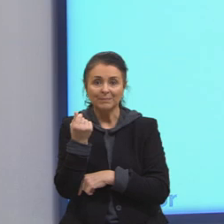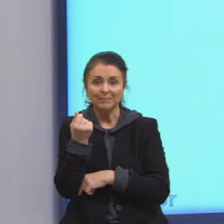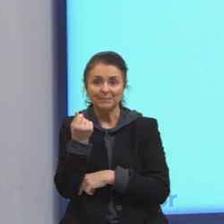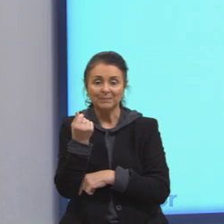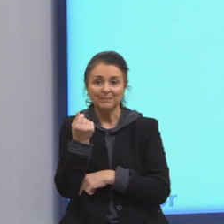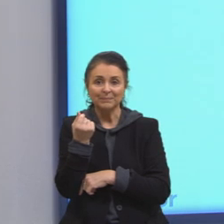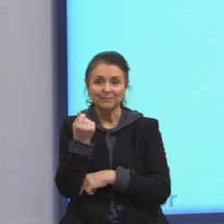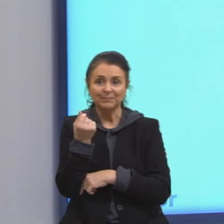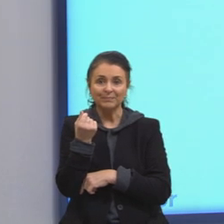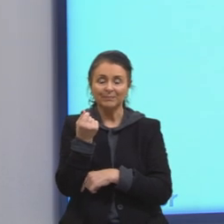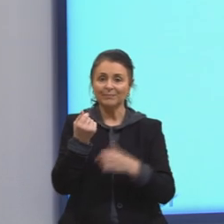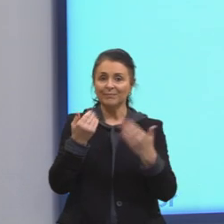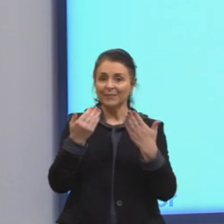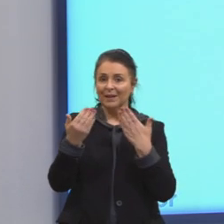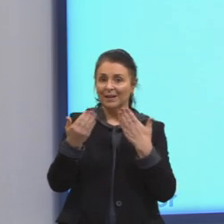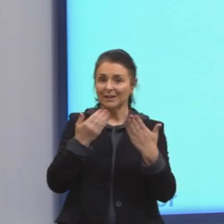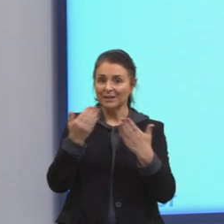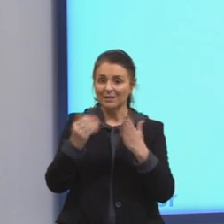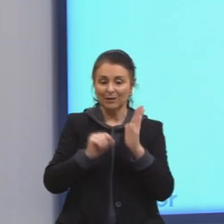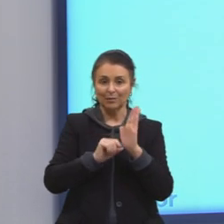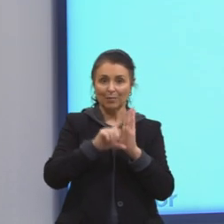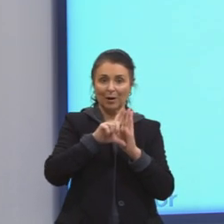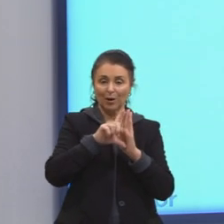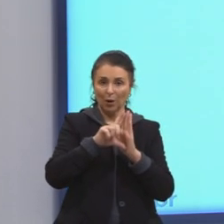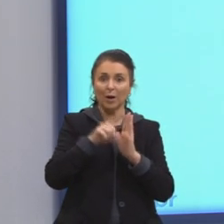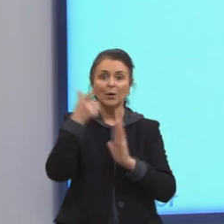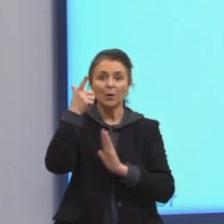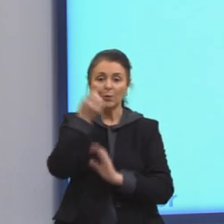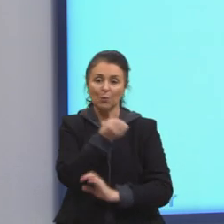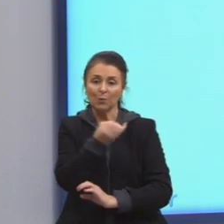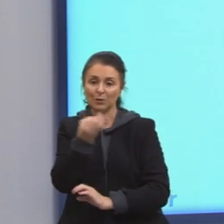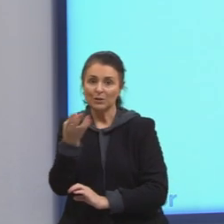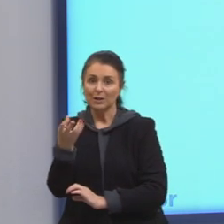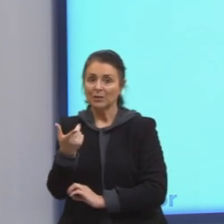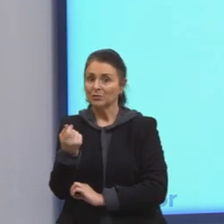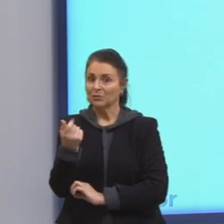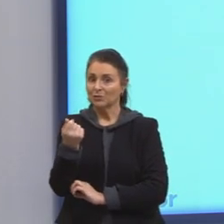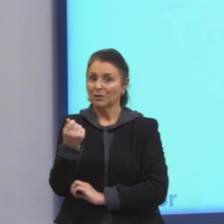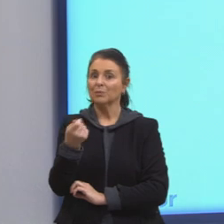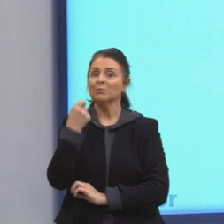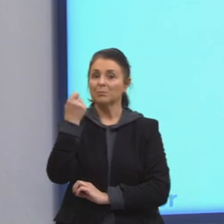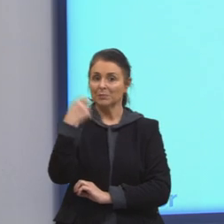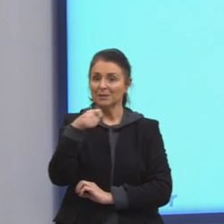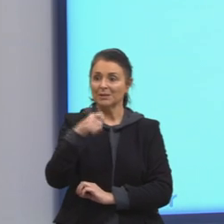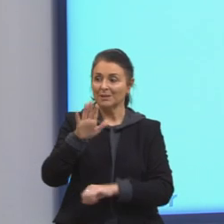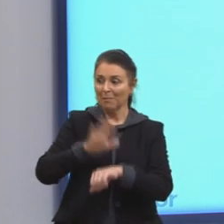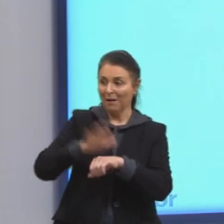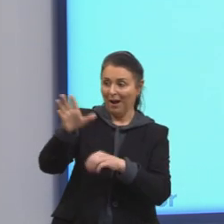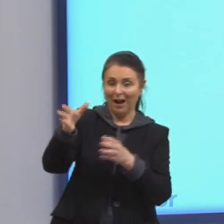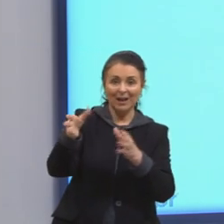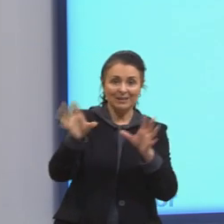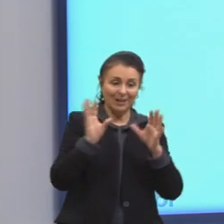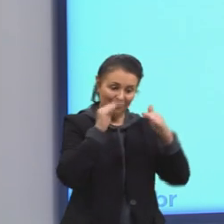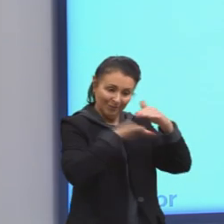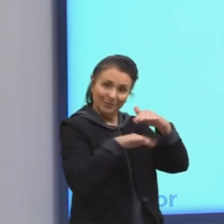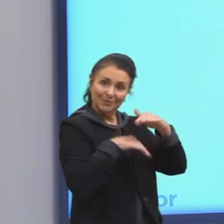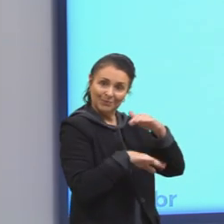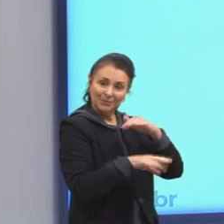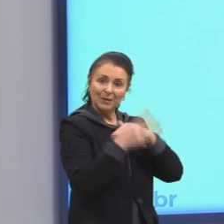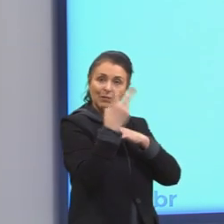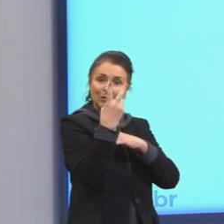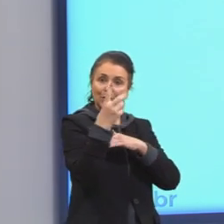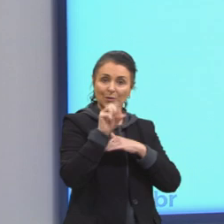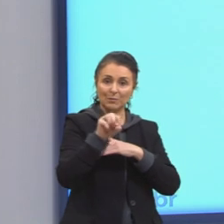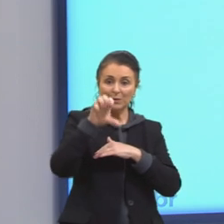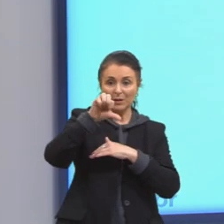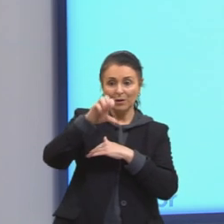Vamos analisar aqui. Maior arrecadação em dinheiro vai ter a reposição, sendo que o maior foi de 2.900